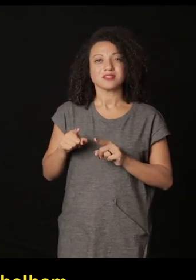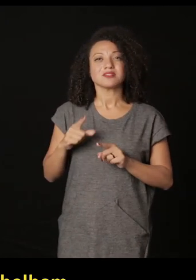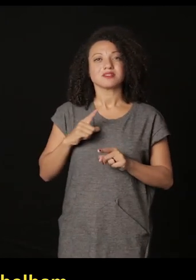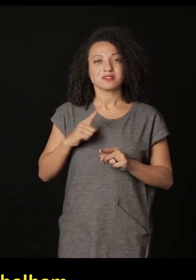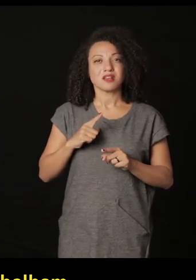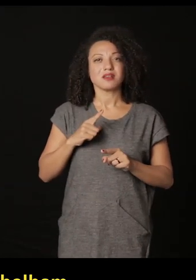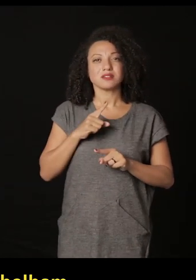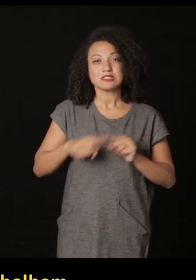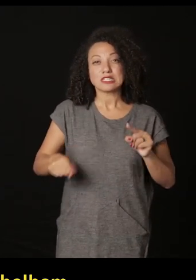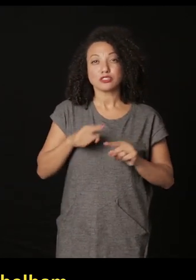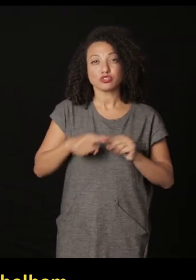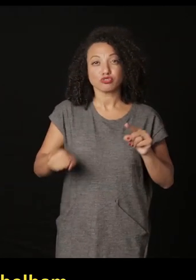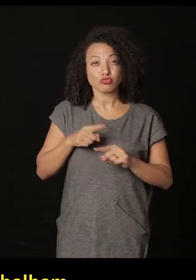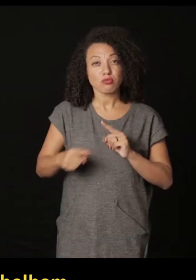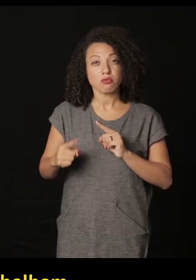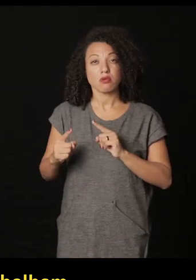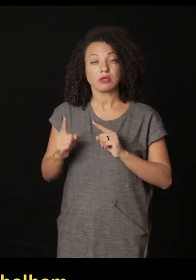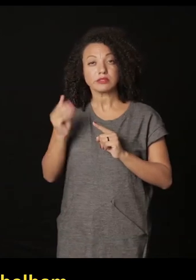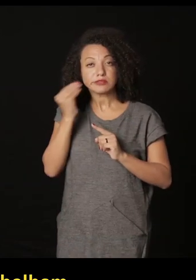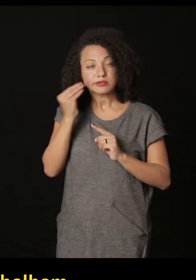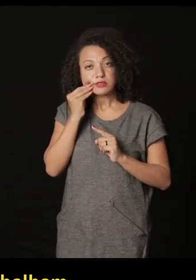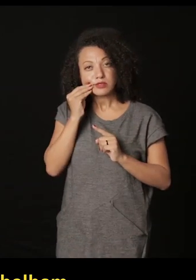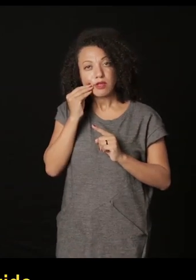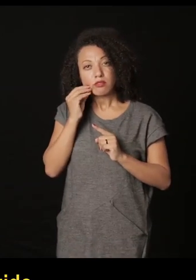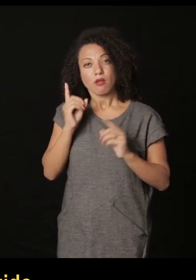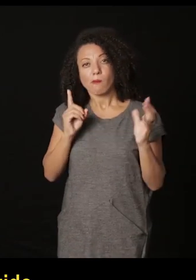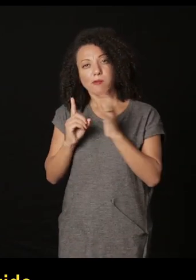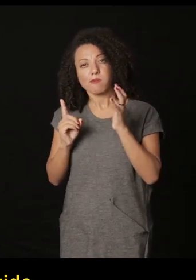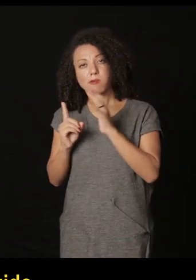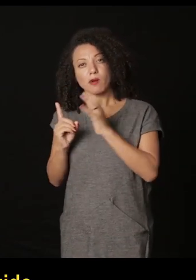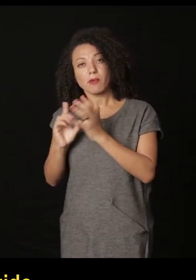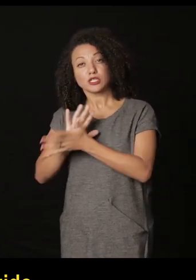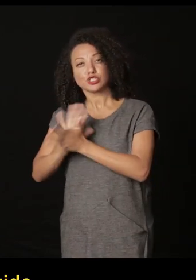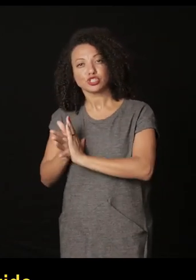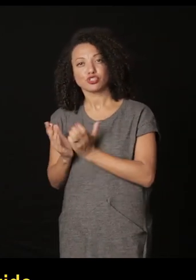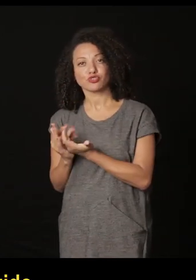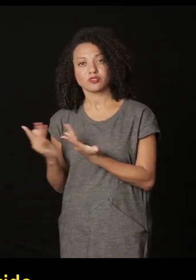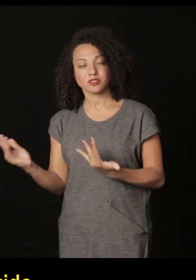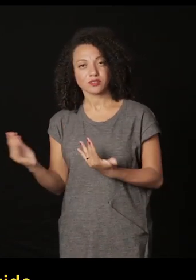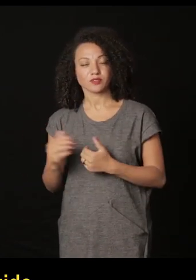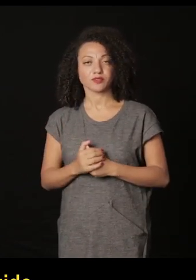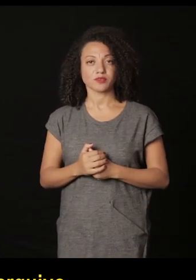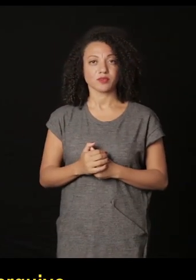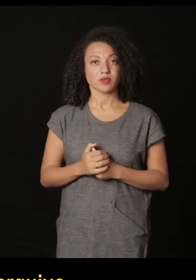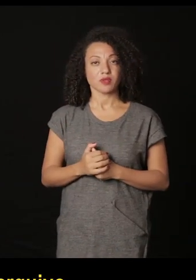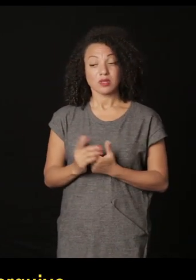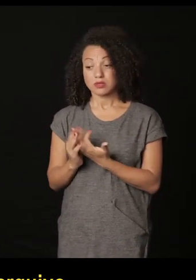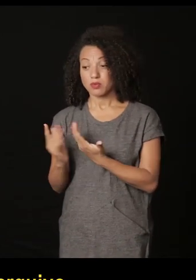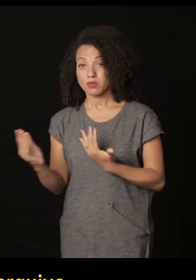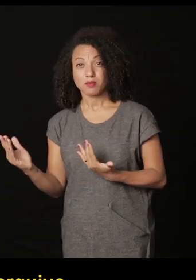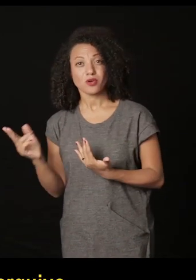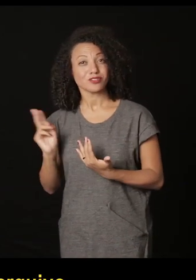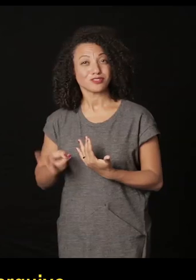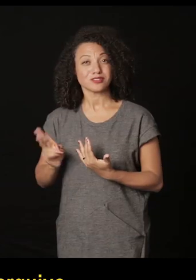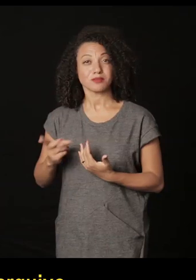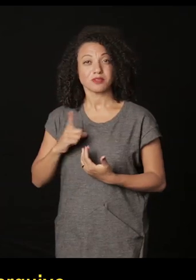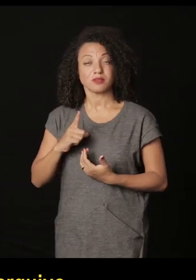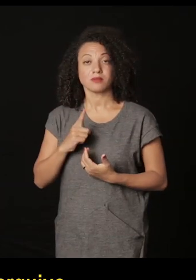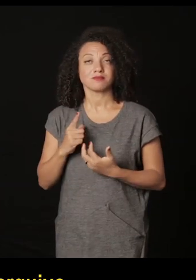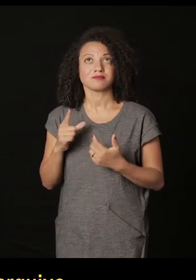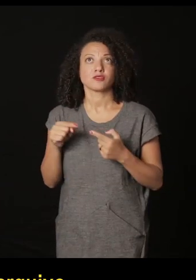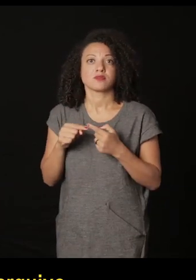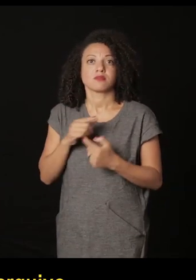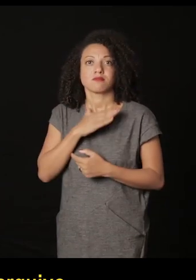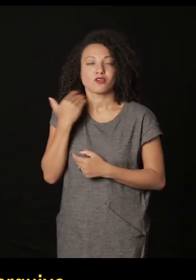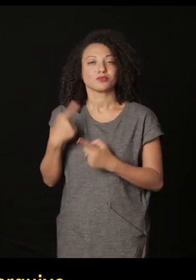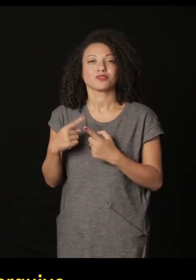censura e a repressão trabalham para destruir o arquivo antes mesmo de tê-lo produzido pulsões de morte precipitam